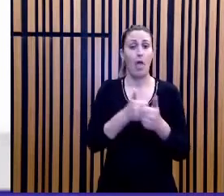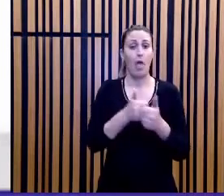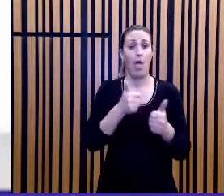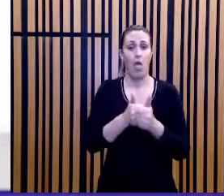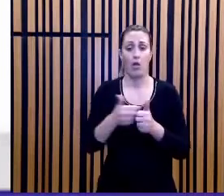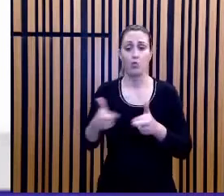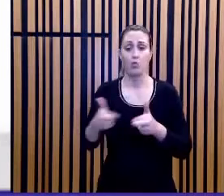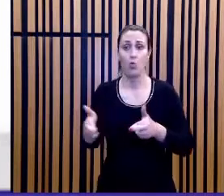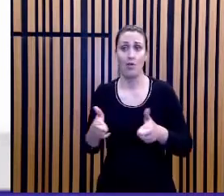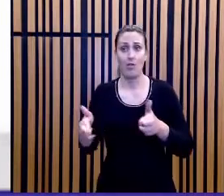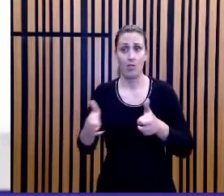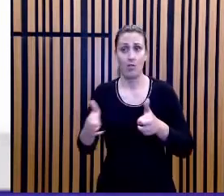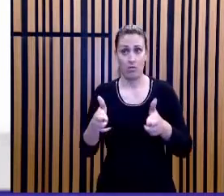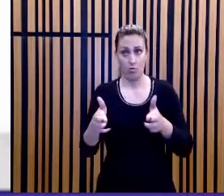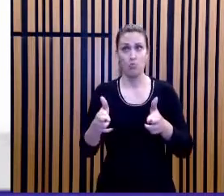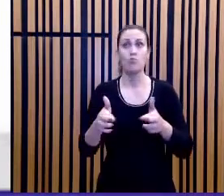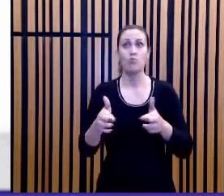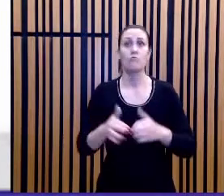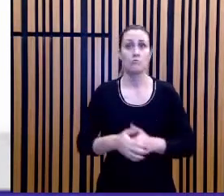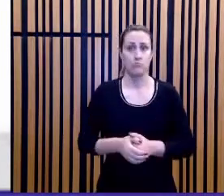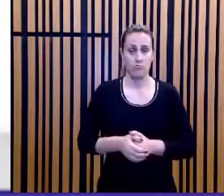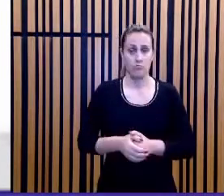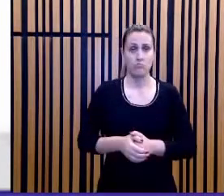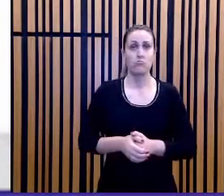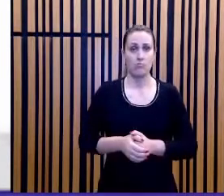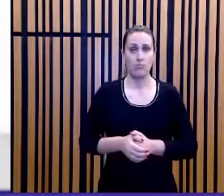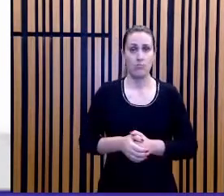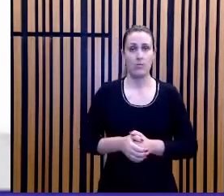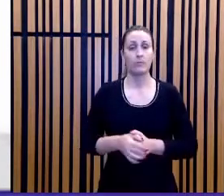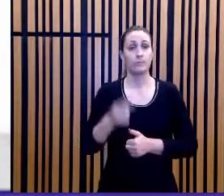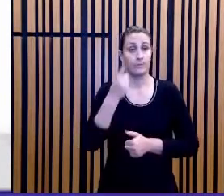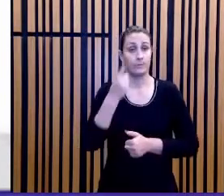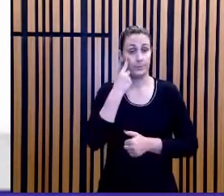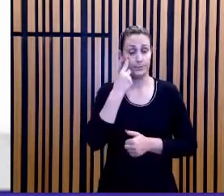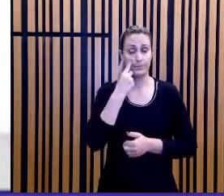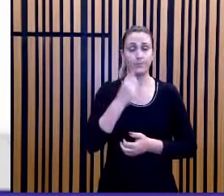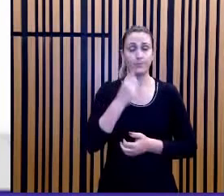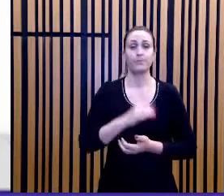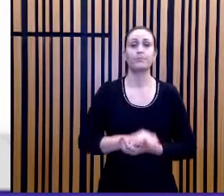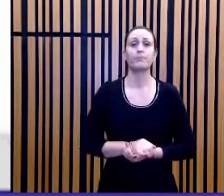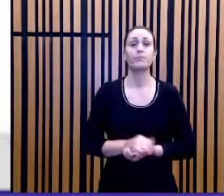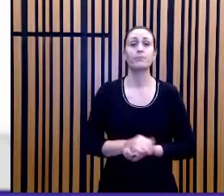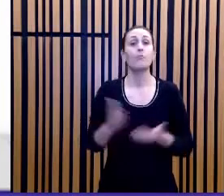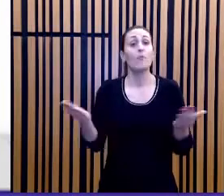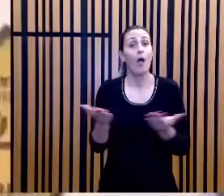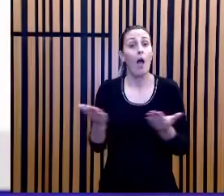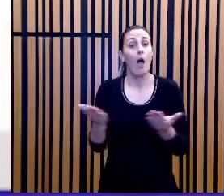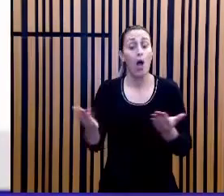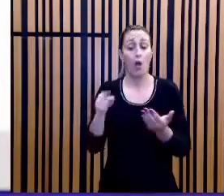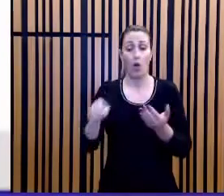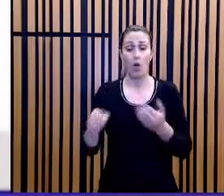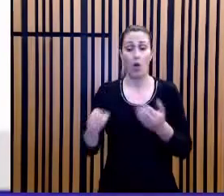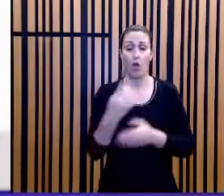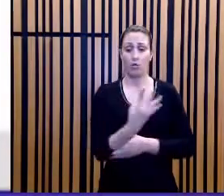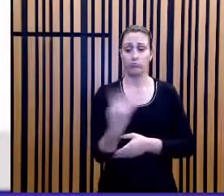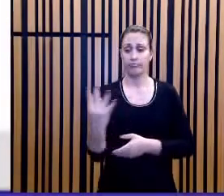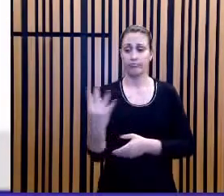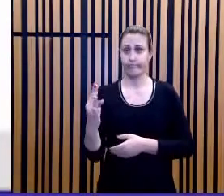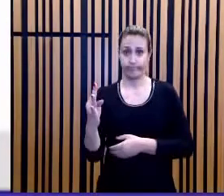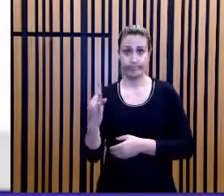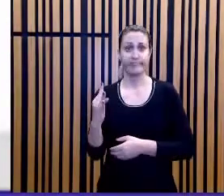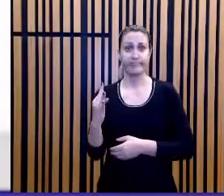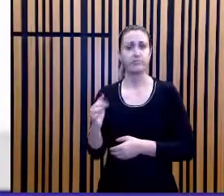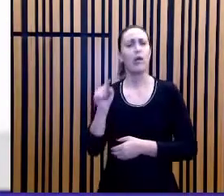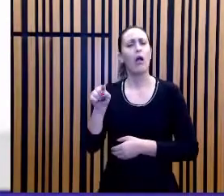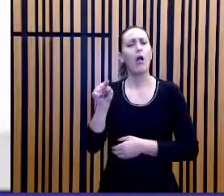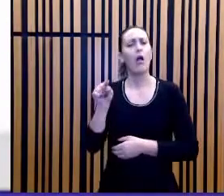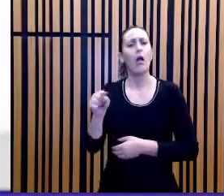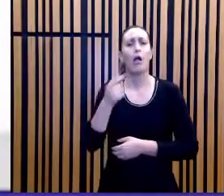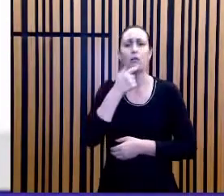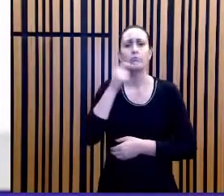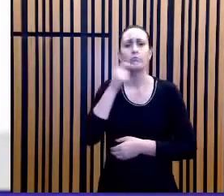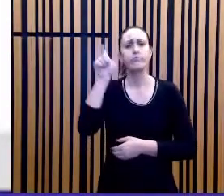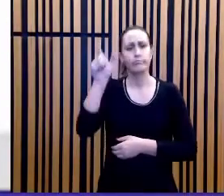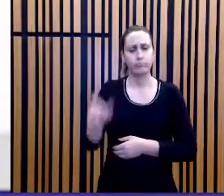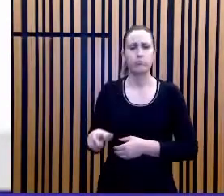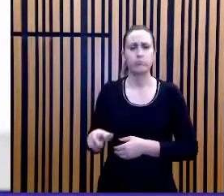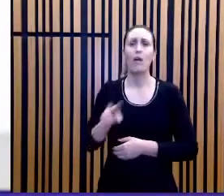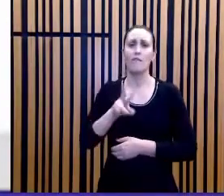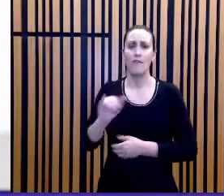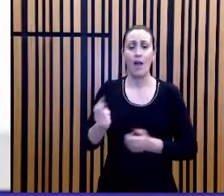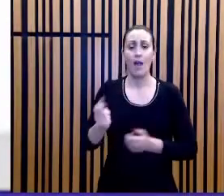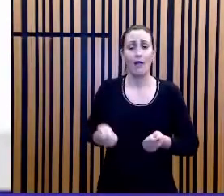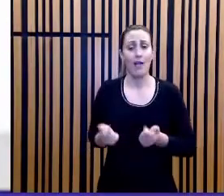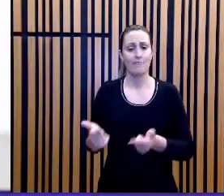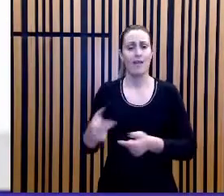estão vendo. Tudo bem? O desenho está deixando isso claro. Para cercar todo o terreno, o proprietário vai gastar R$ 7.500,